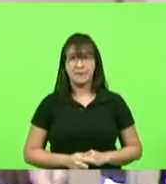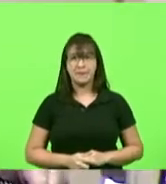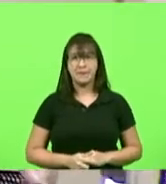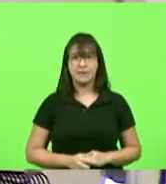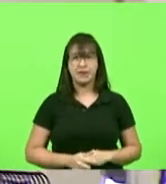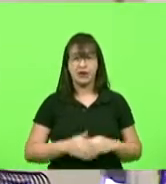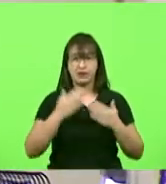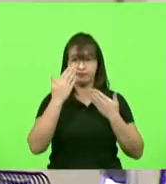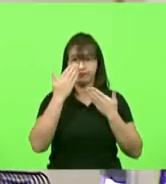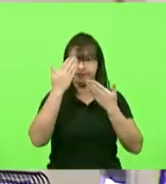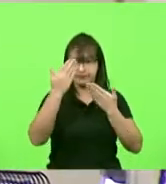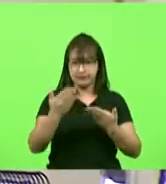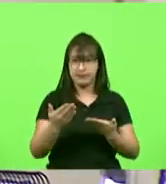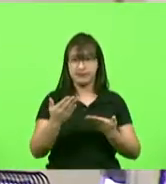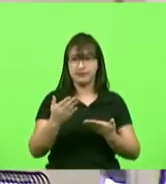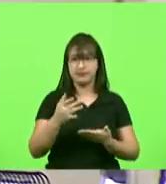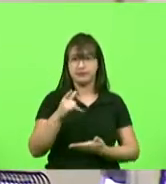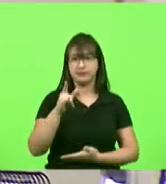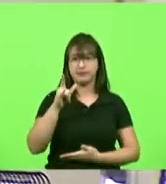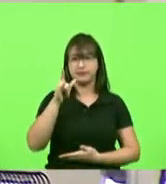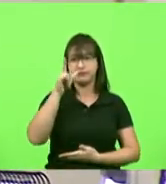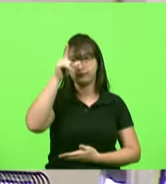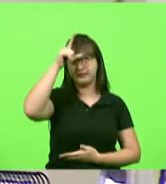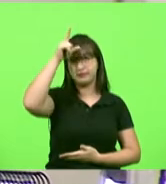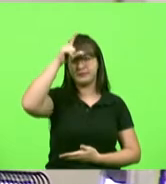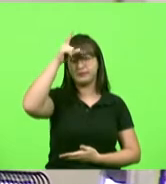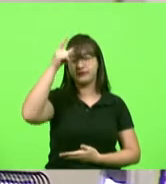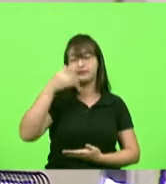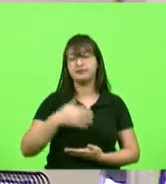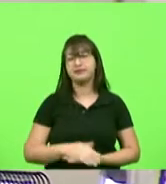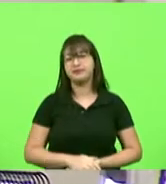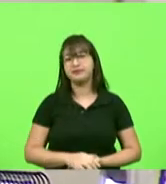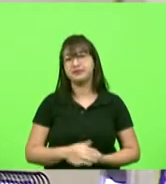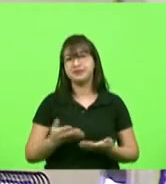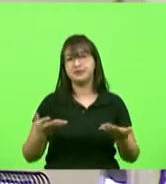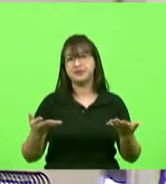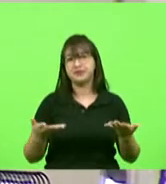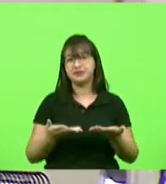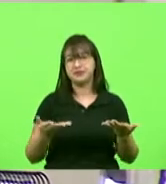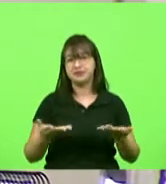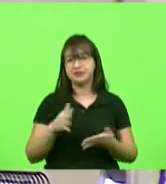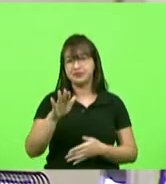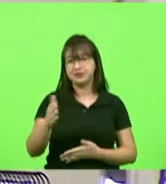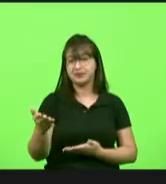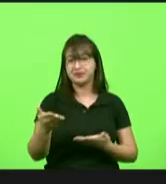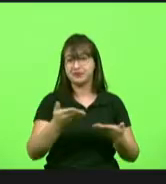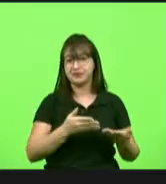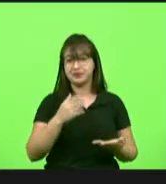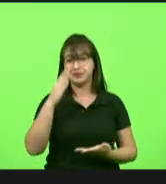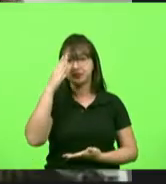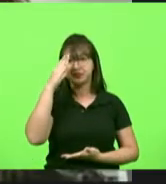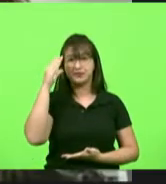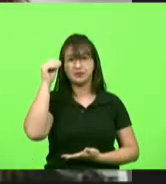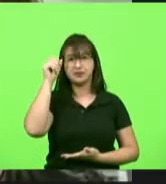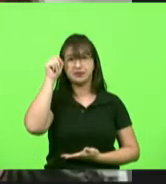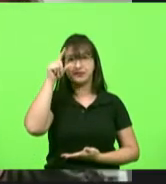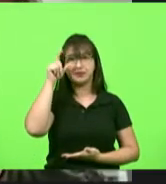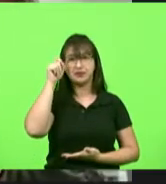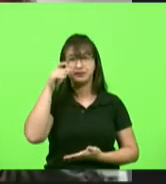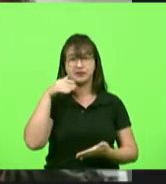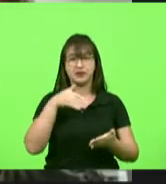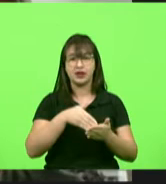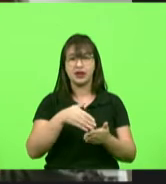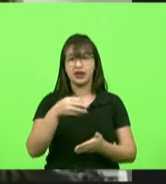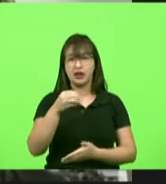sargento Lima deputado próxima escrita Luciane Carbinati Luciane por 10